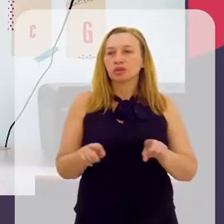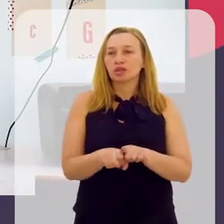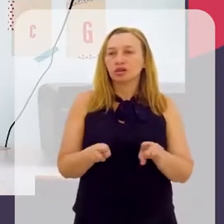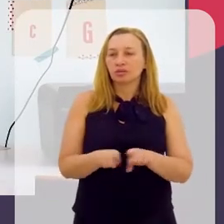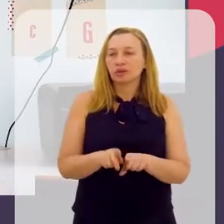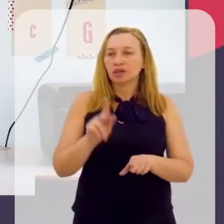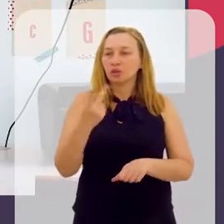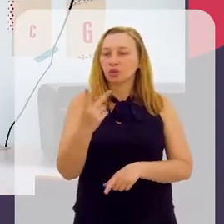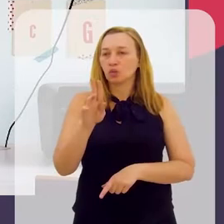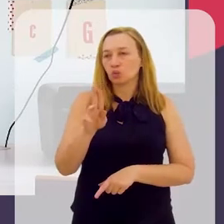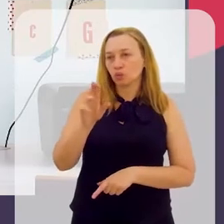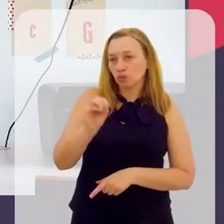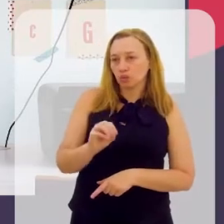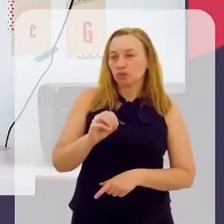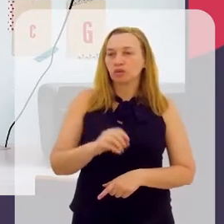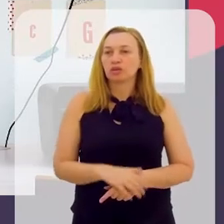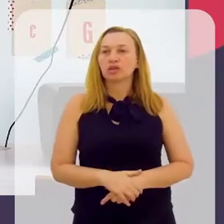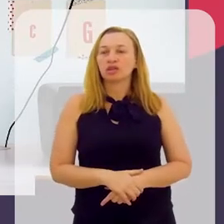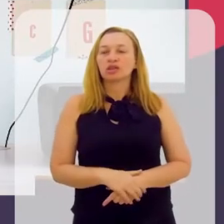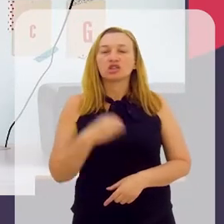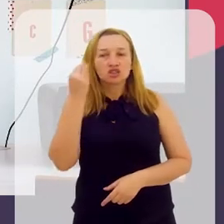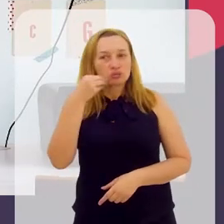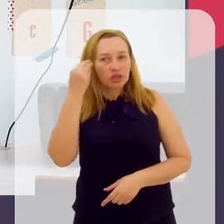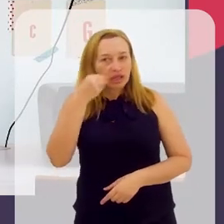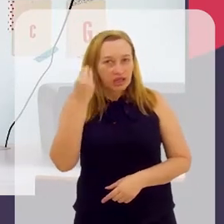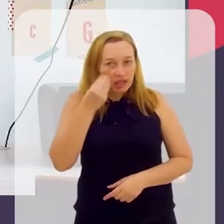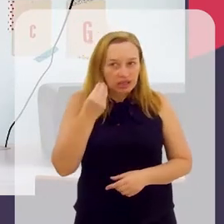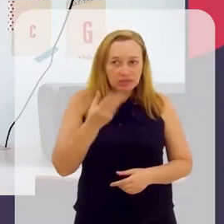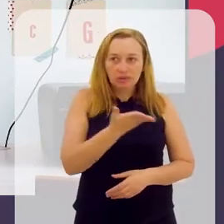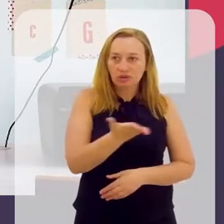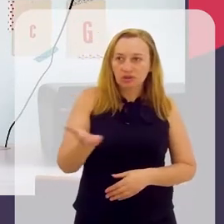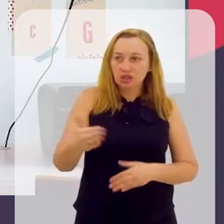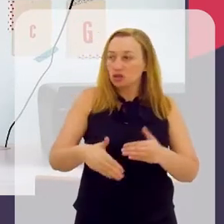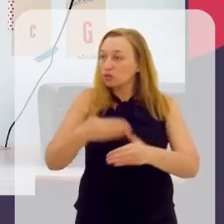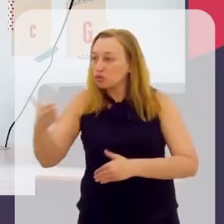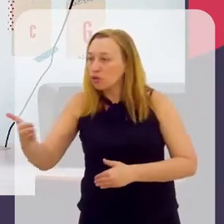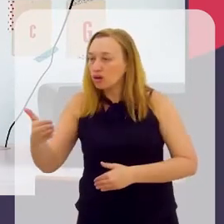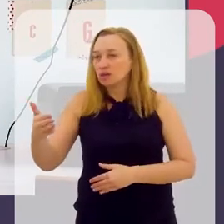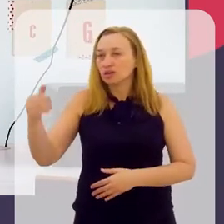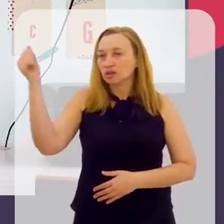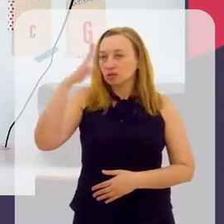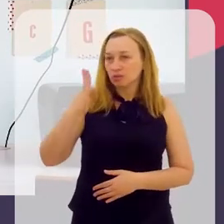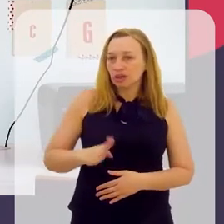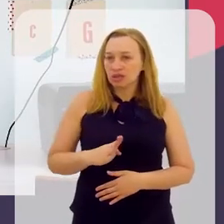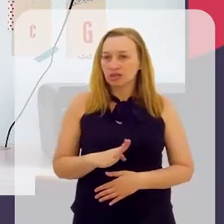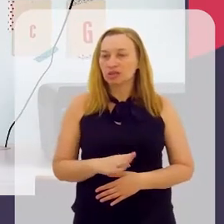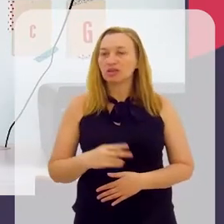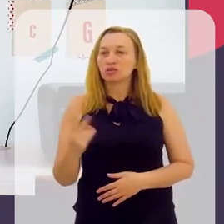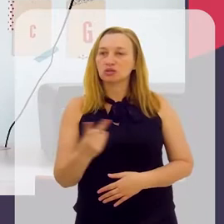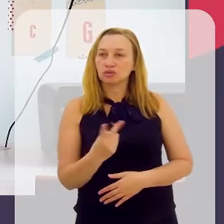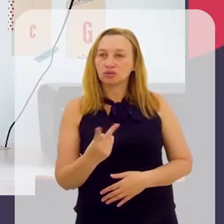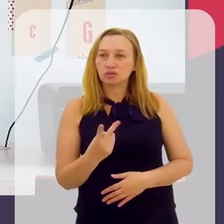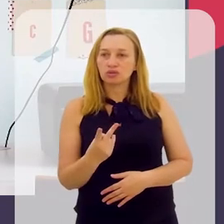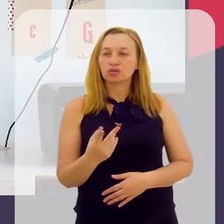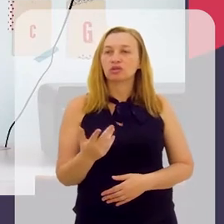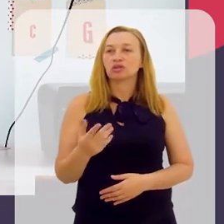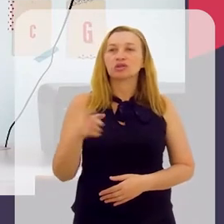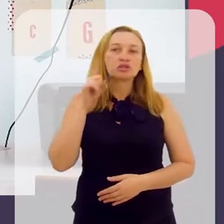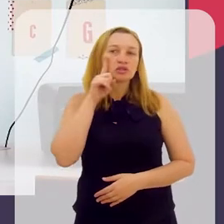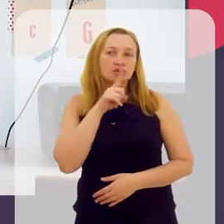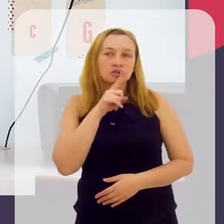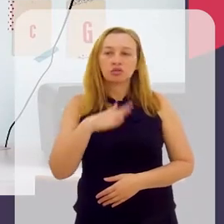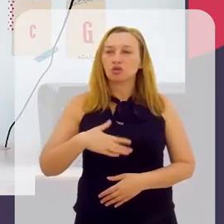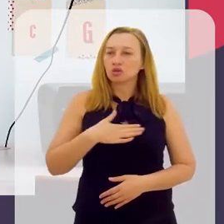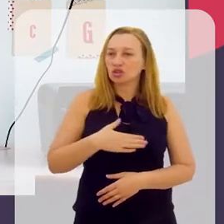jovens talentos abriam portas para vocês, para experiências fora do Brasil, em ambos os casos nos